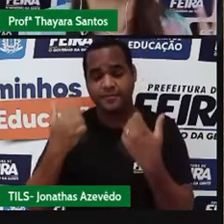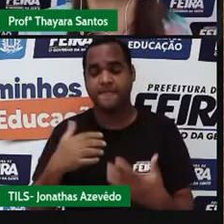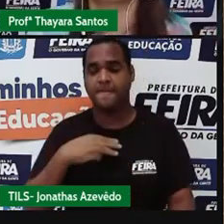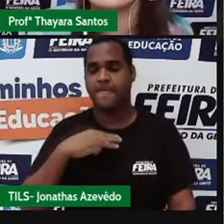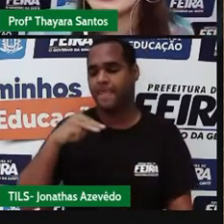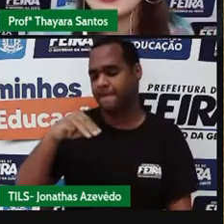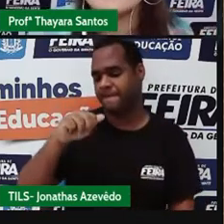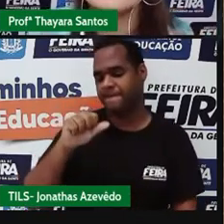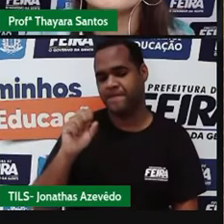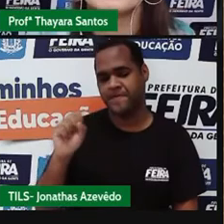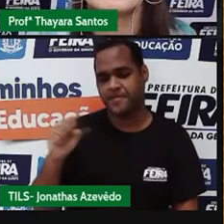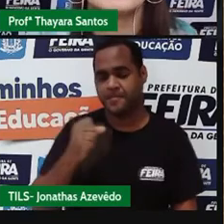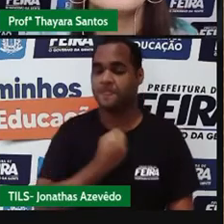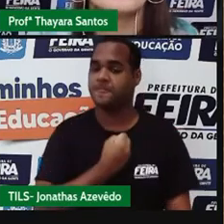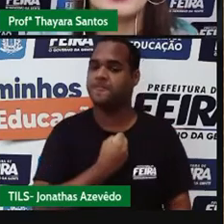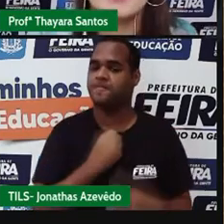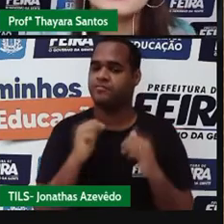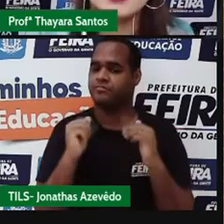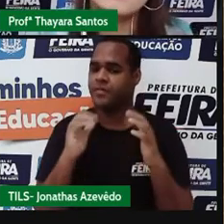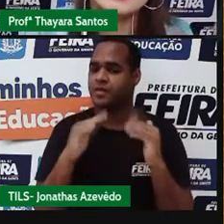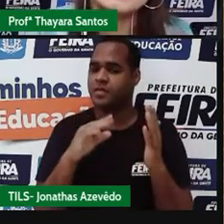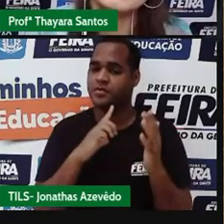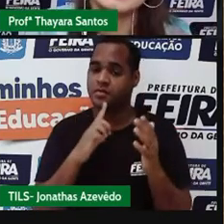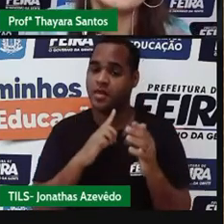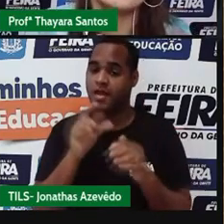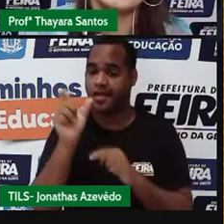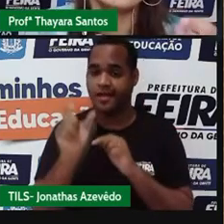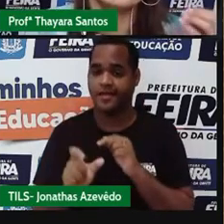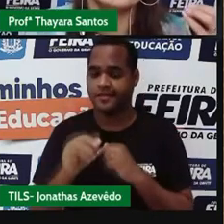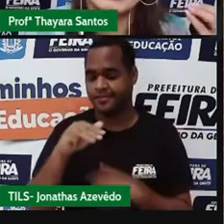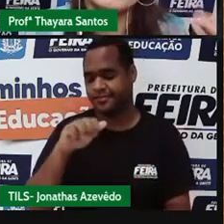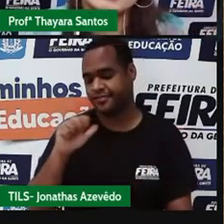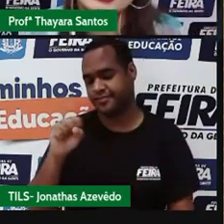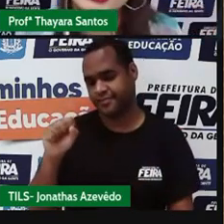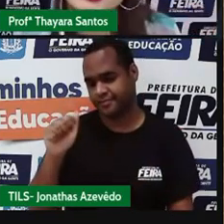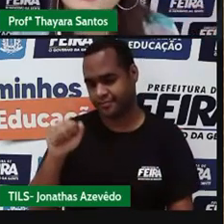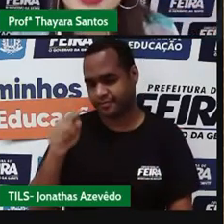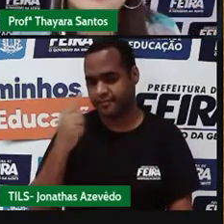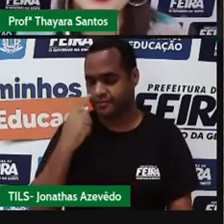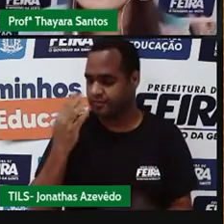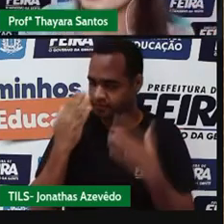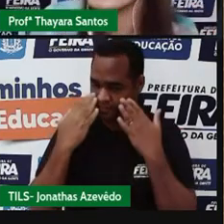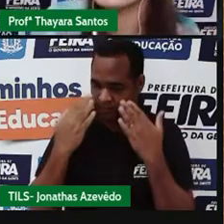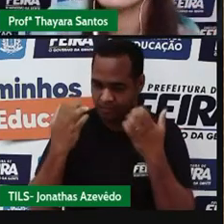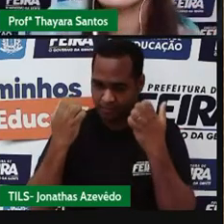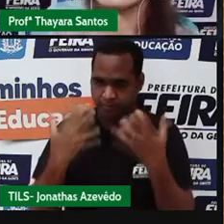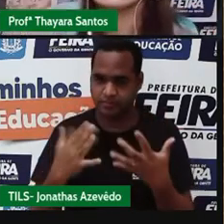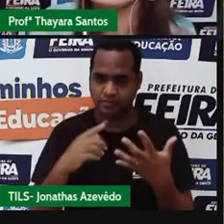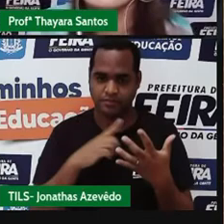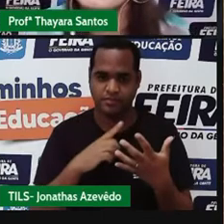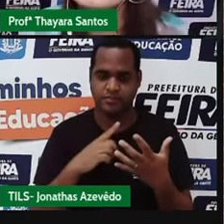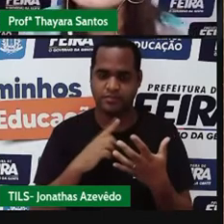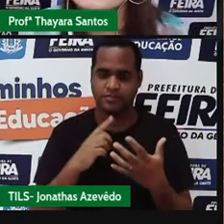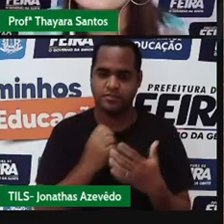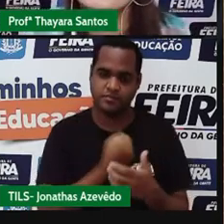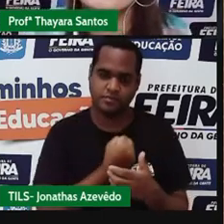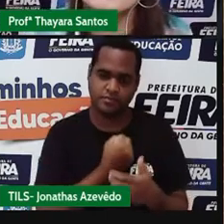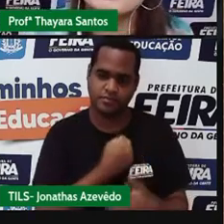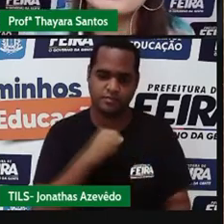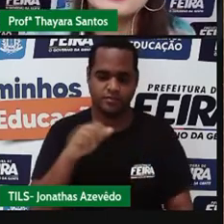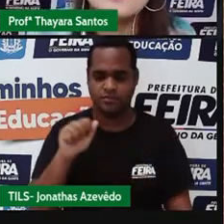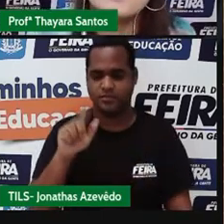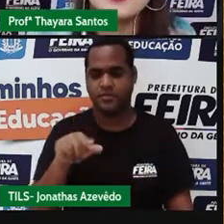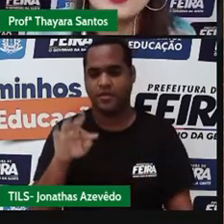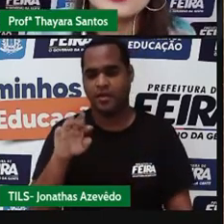o maior número que tiver lá. Porque a massa é representada pela quantidade, pelo número atômico mais o